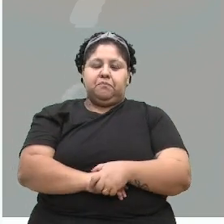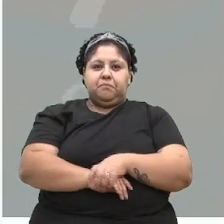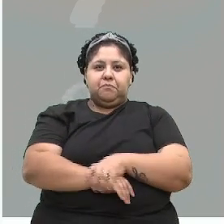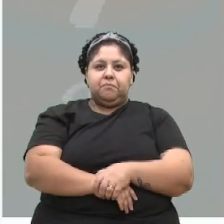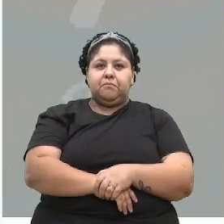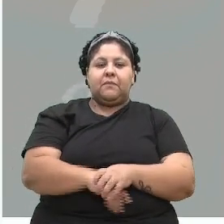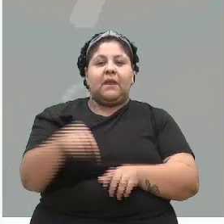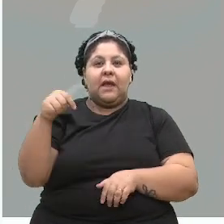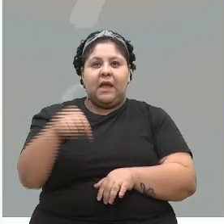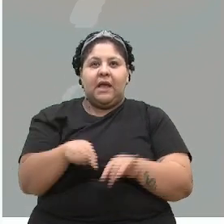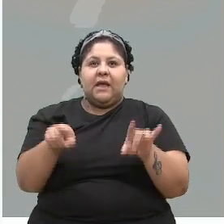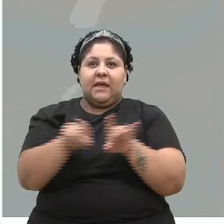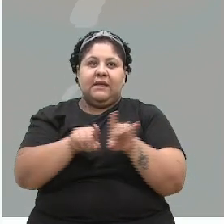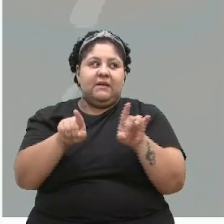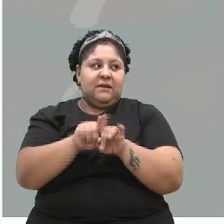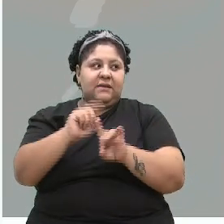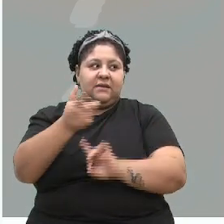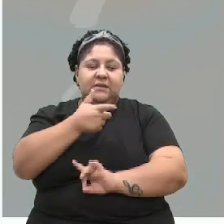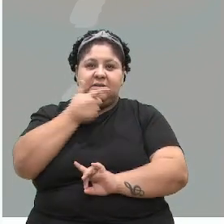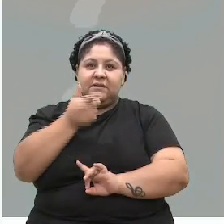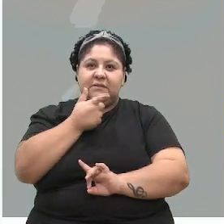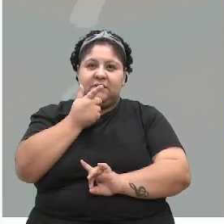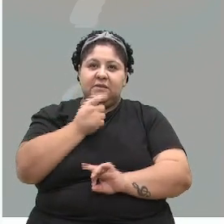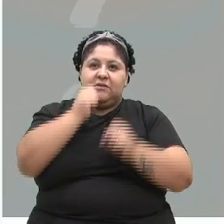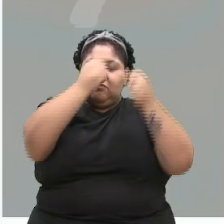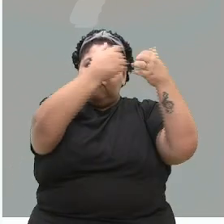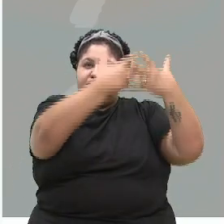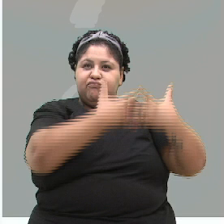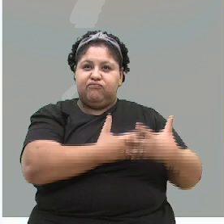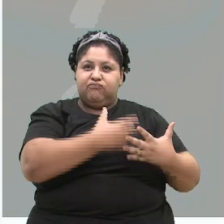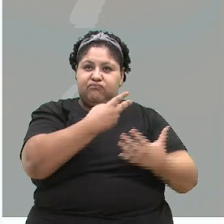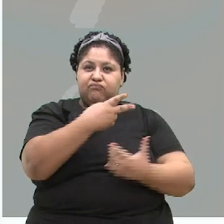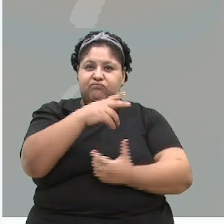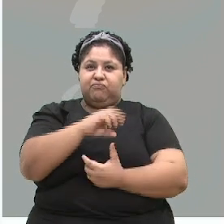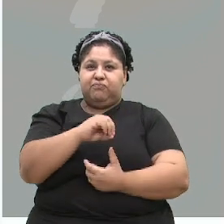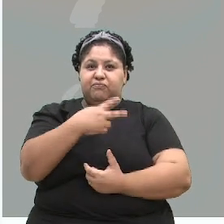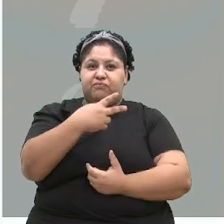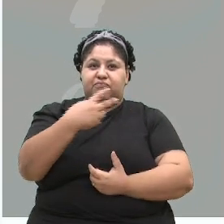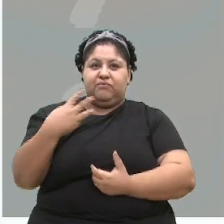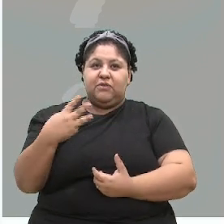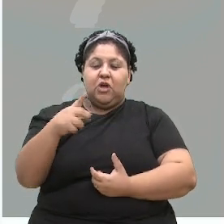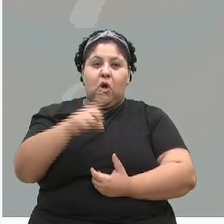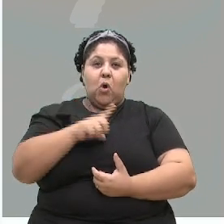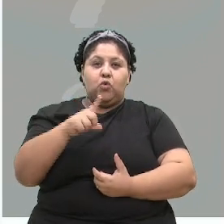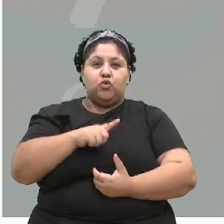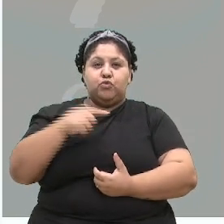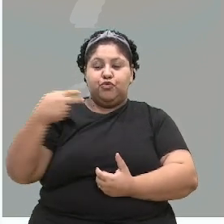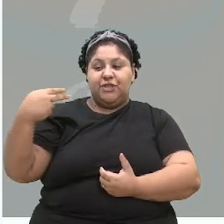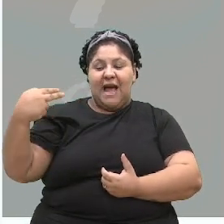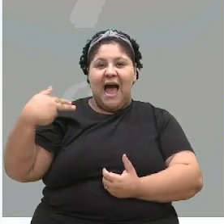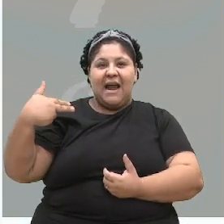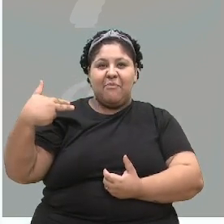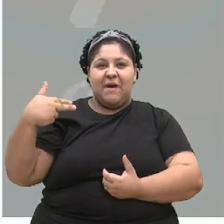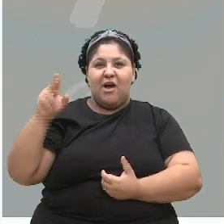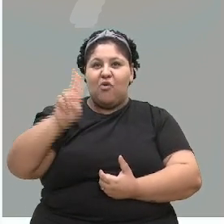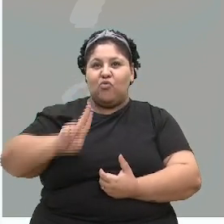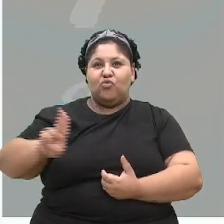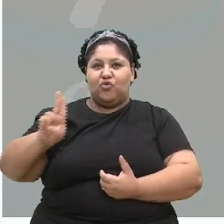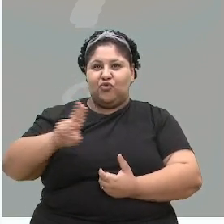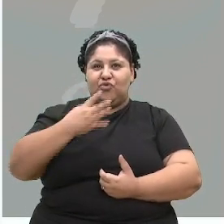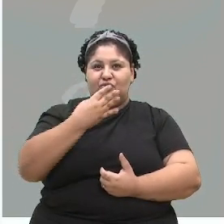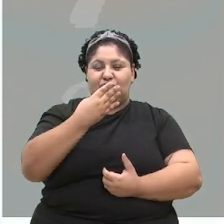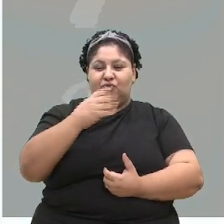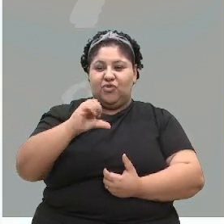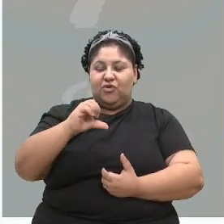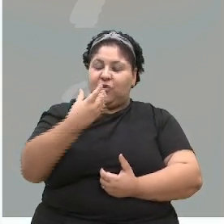E aqui também traz, o mapa do feminicídio de 2023, também traz o tipo de arma utilizada no crime. 46